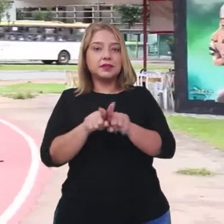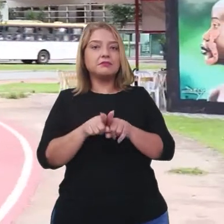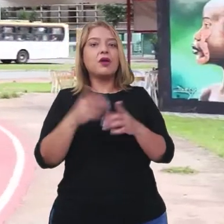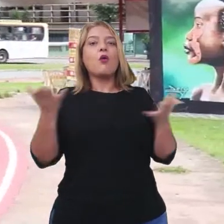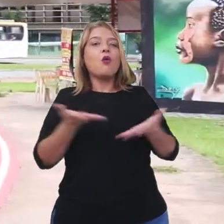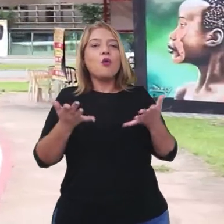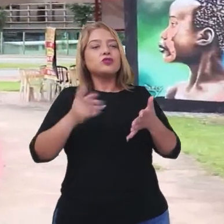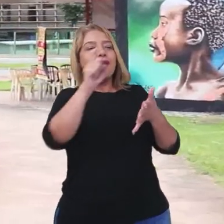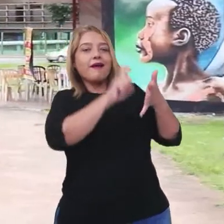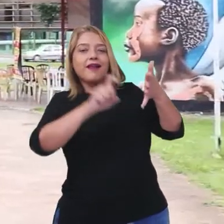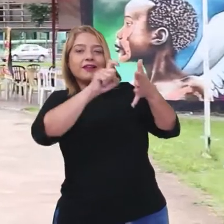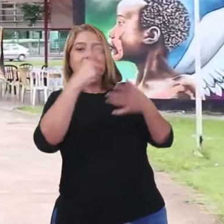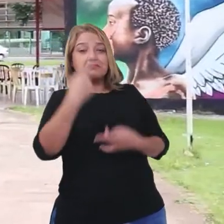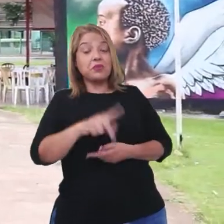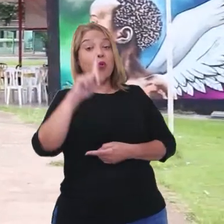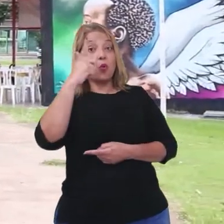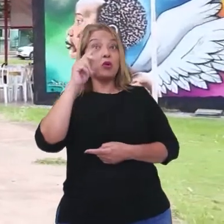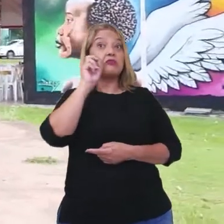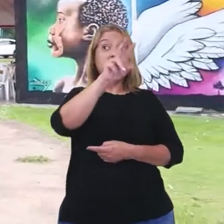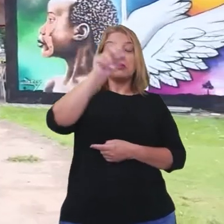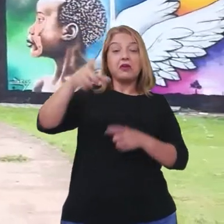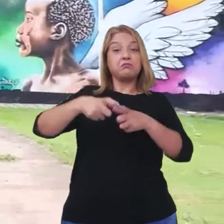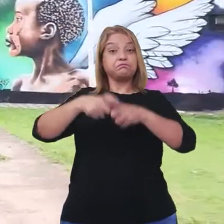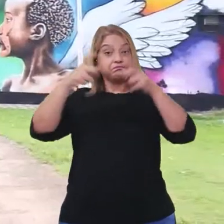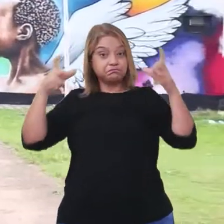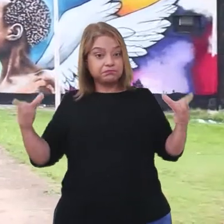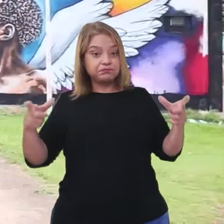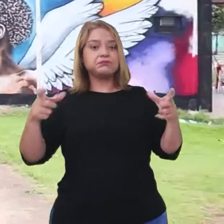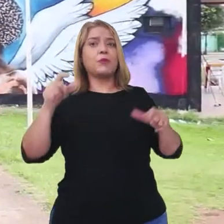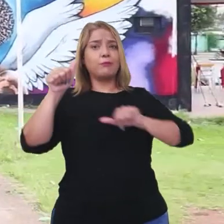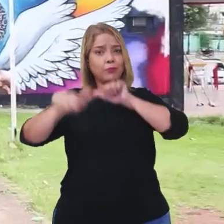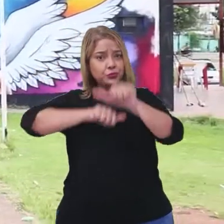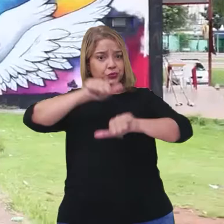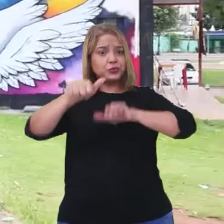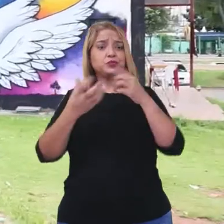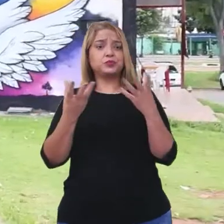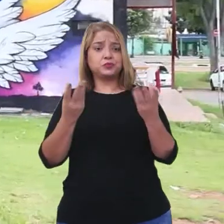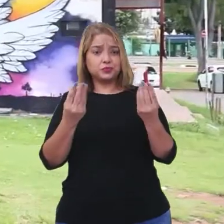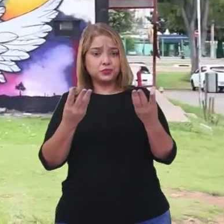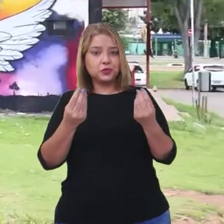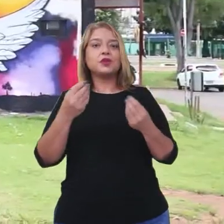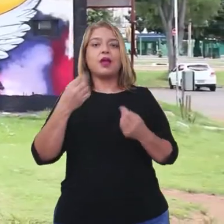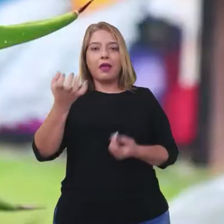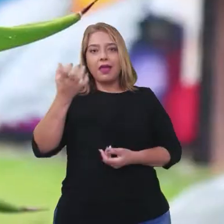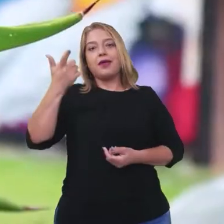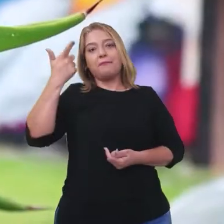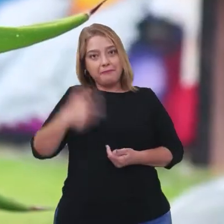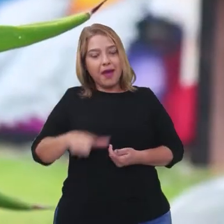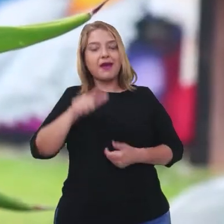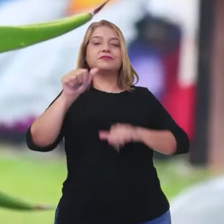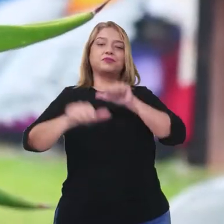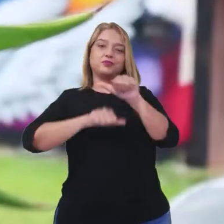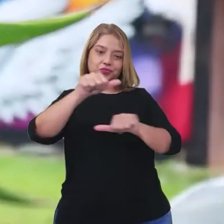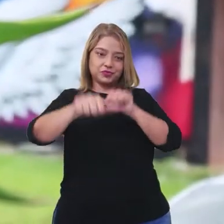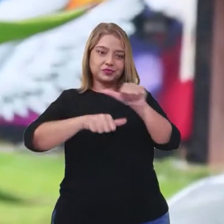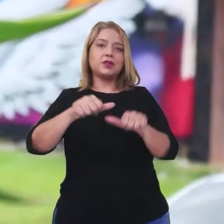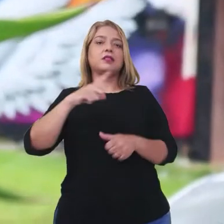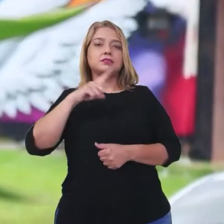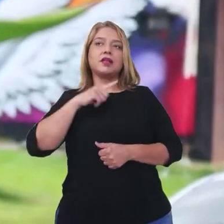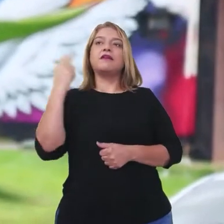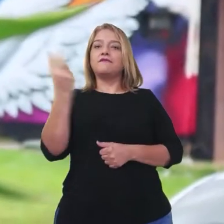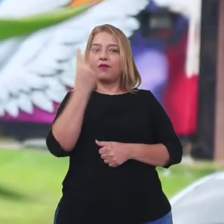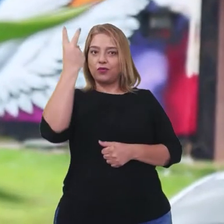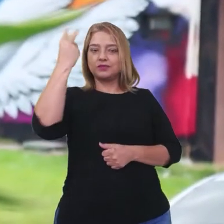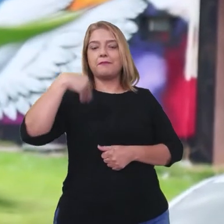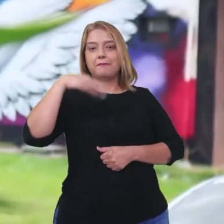Goiânia, entendeu? Já mudou bastante e a tendência é mudar mais, sabe? Ter uma valorização ainda maior.